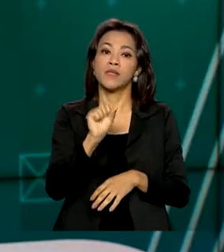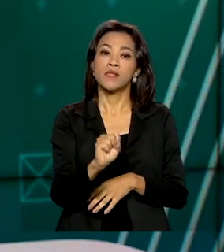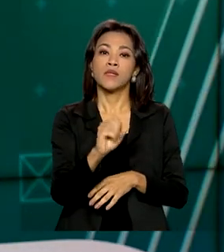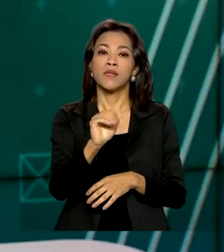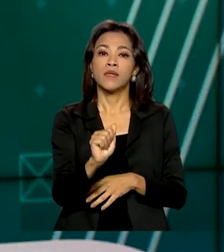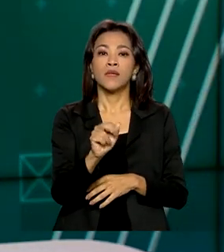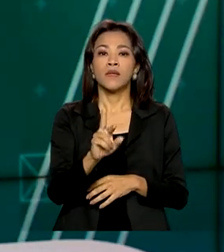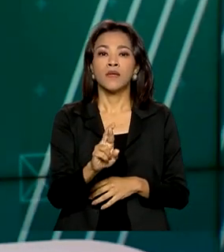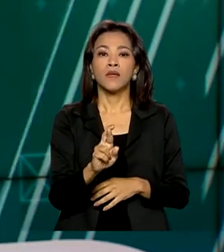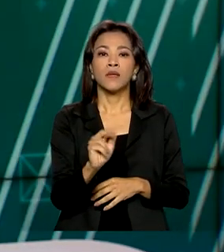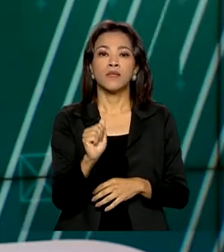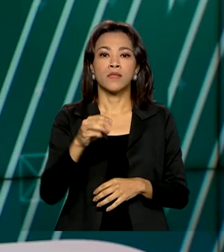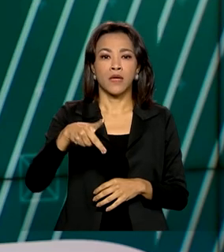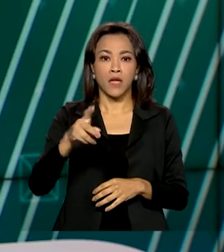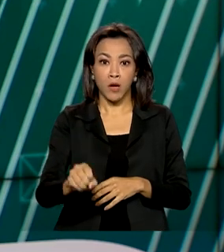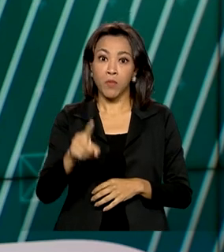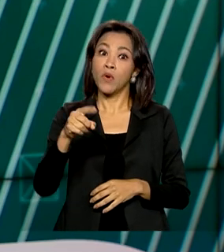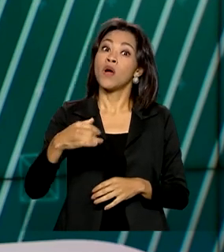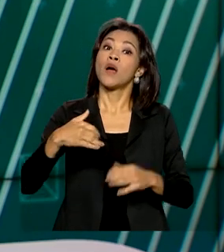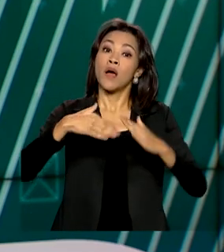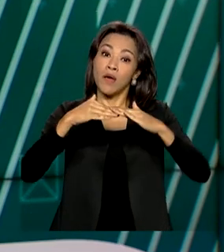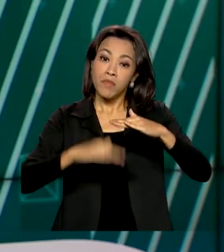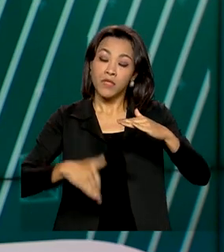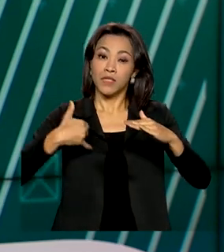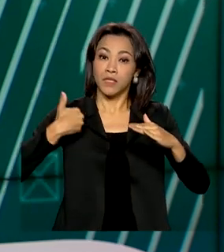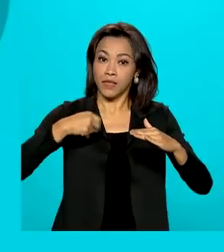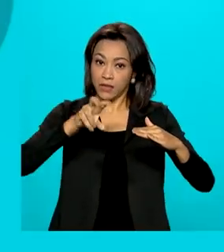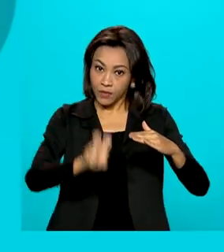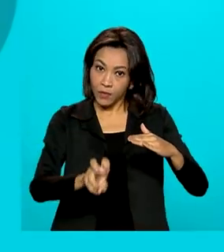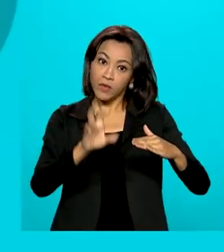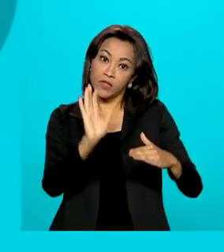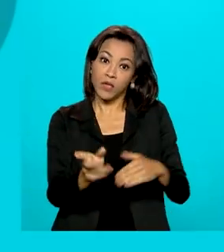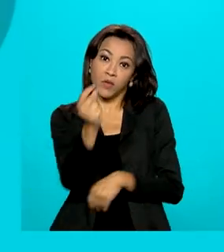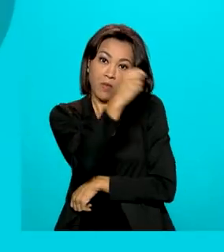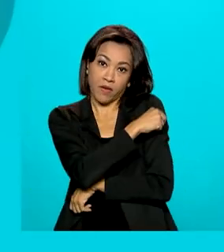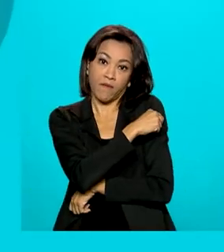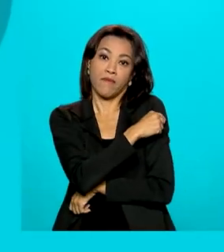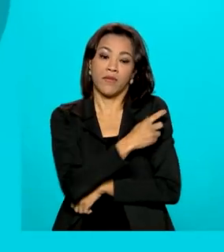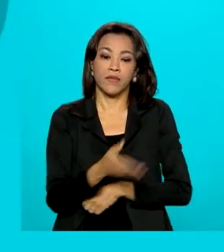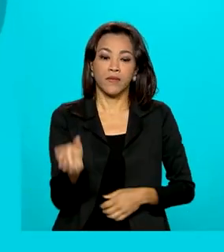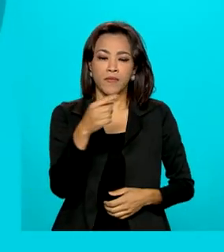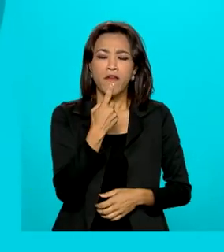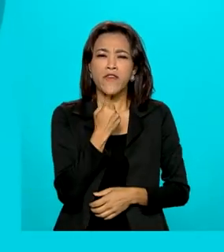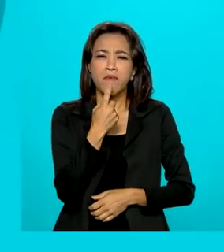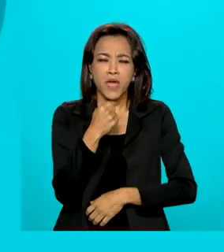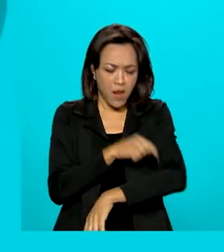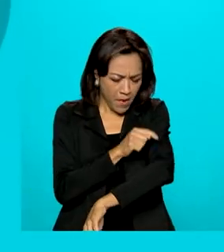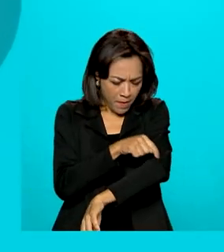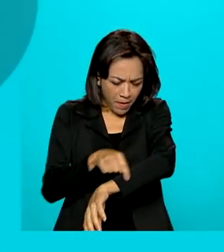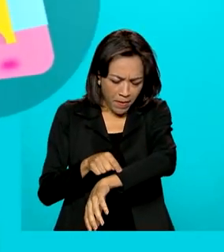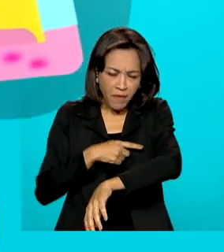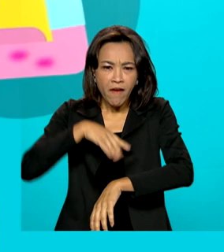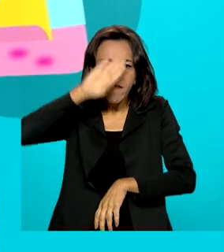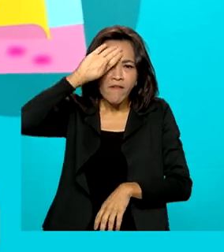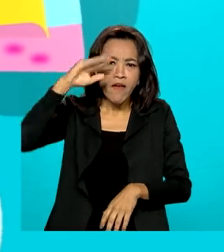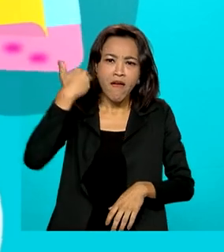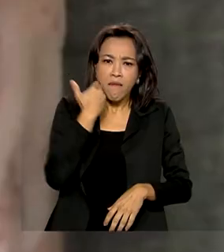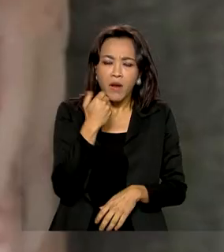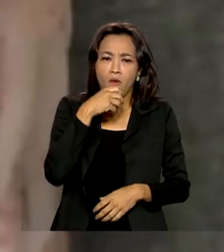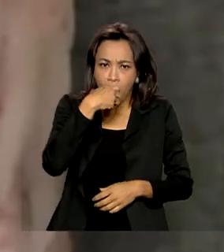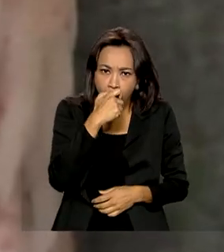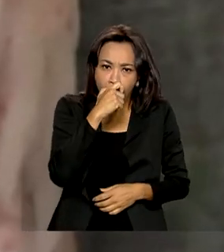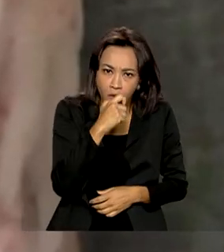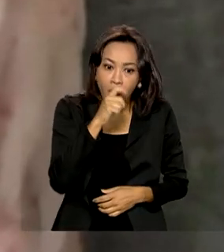% das crianças com menos de 5 anos tomaram a vacina. Manchas vermelhas pelo corpo, febre e tosse.